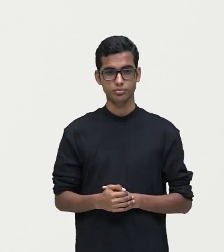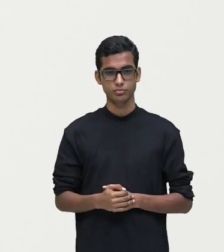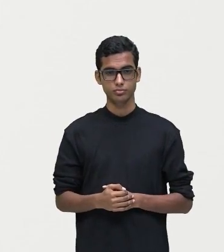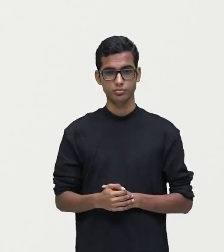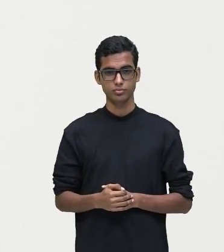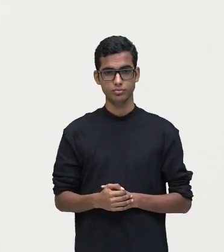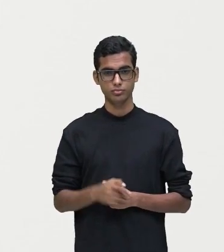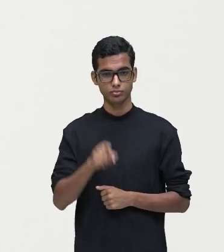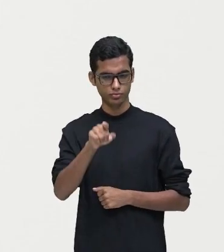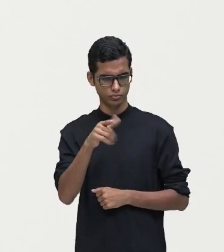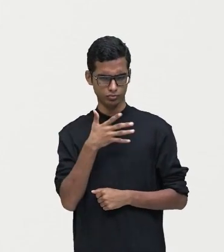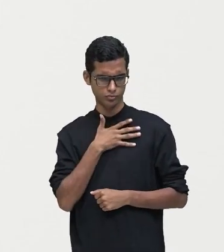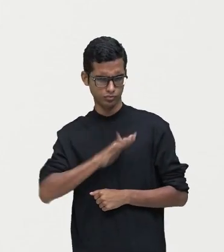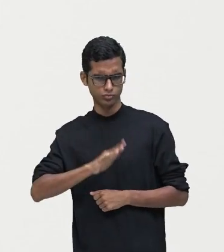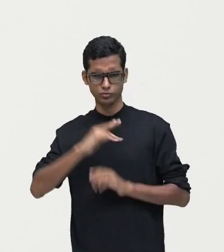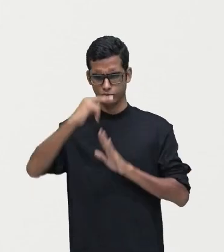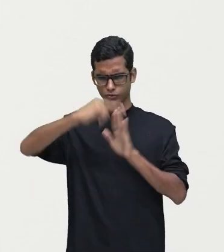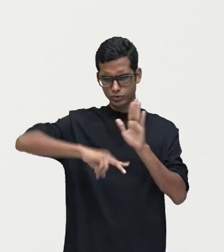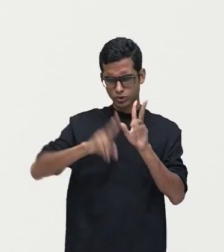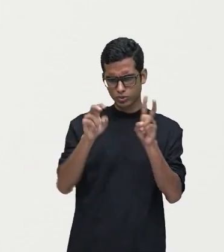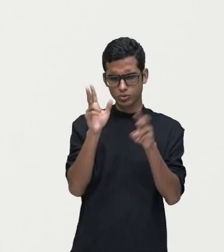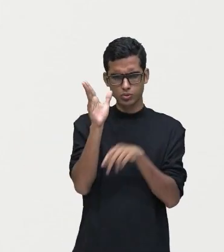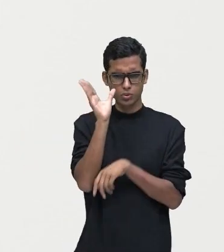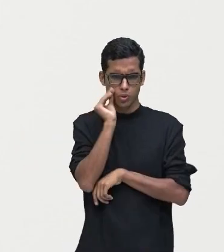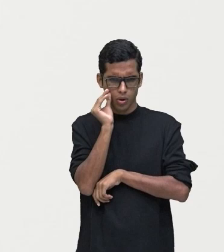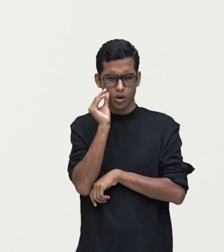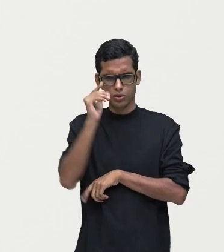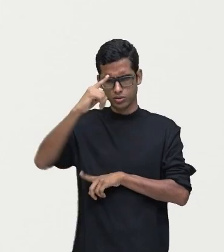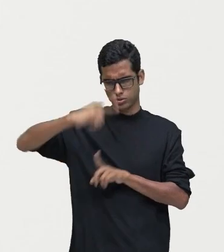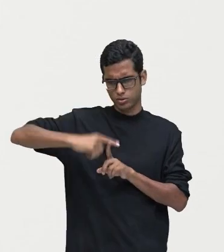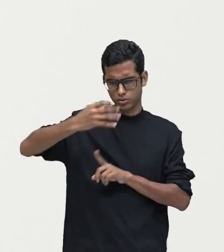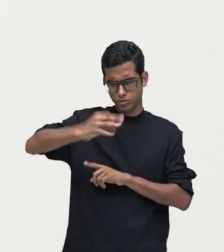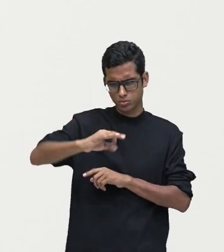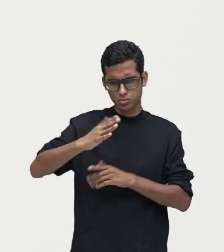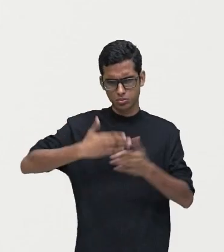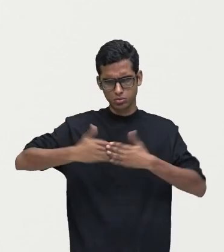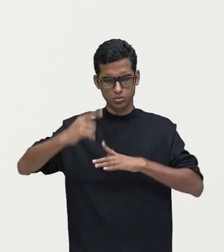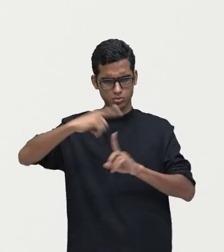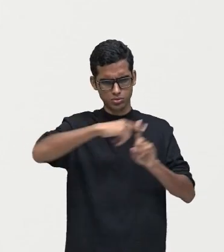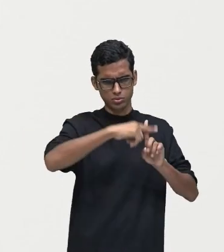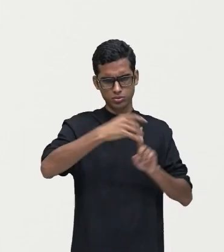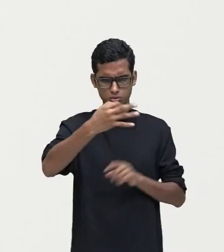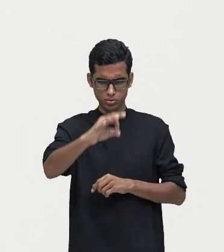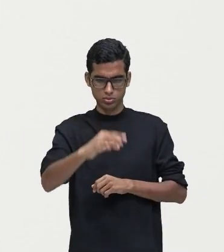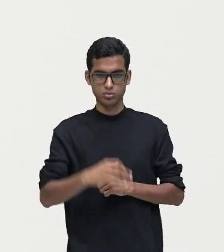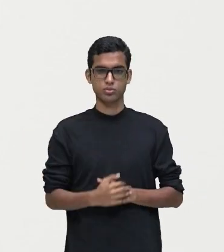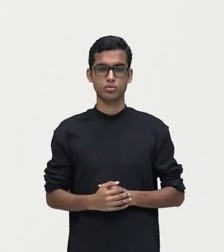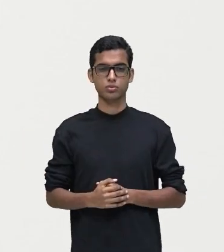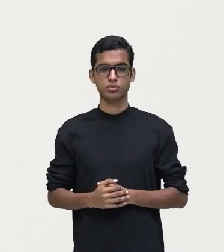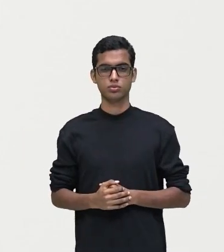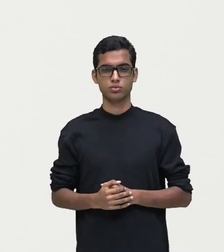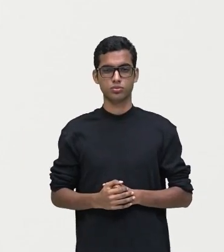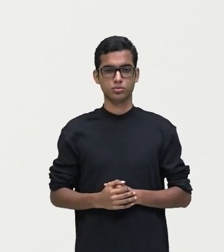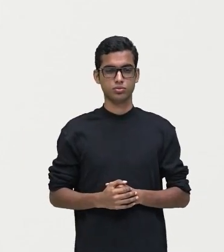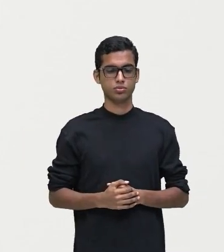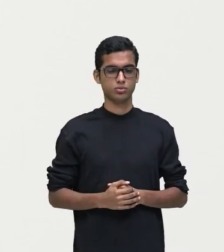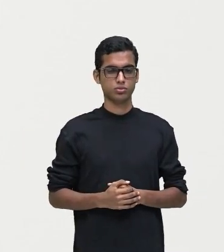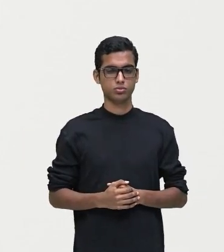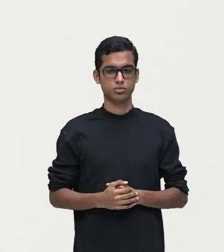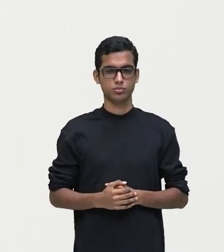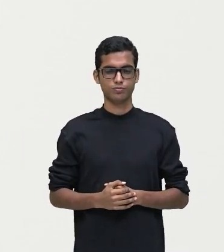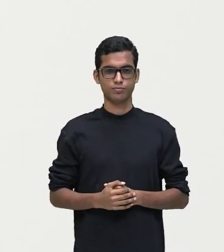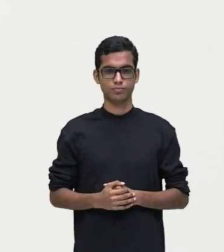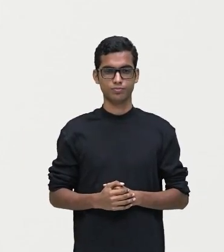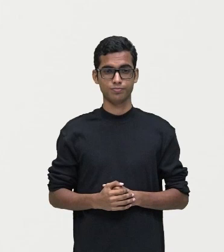curiosidades, qualquer tipo? Ele afirma, não é mesmo? Certo? Ele faz essa pergunta, não é mesmo? Observem que na sequência ele diz,